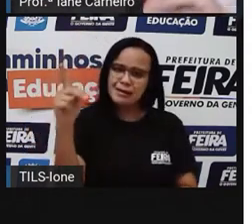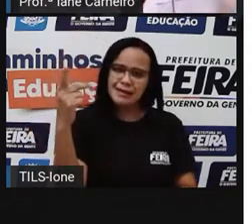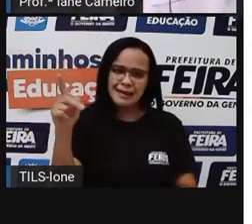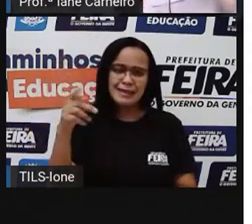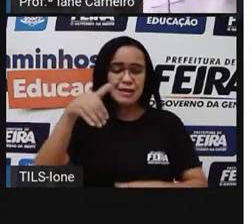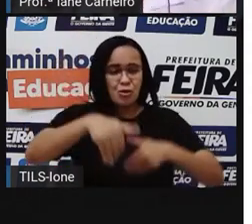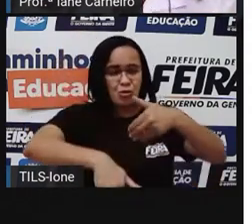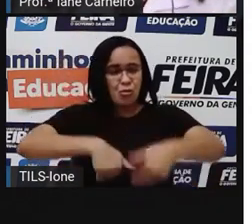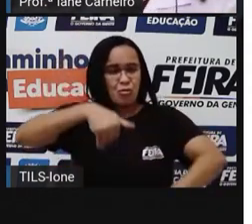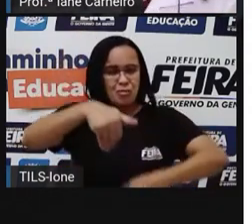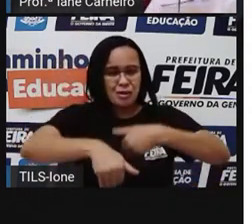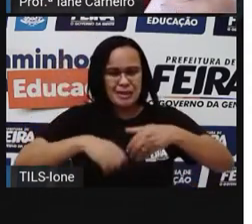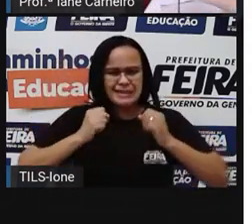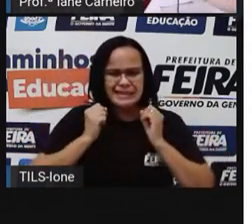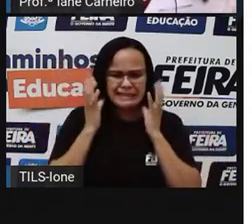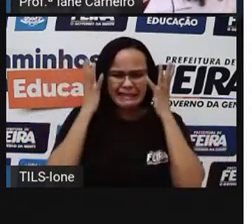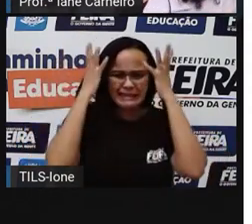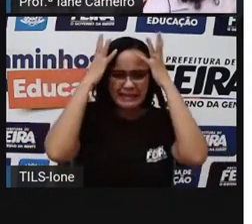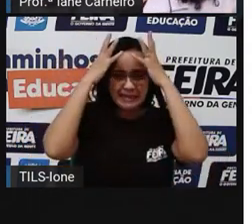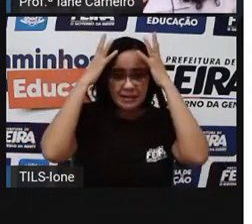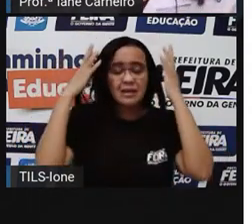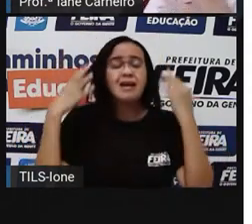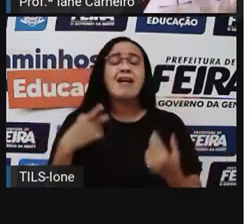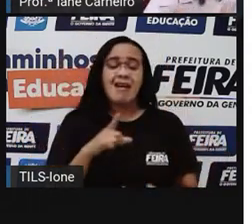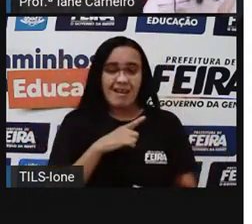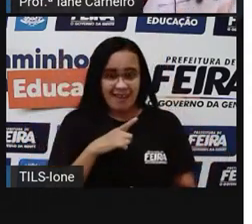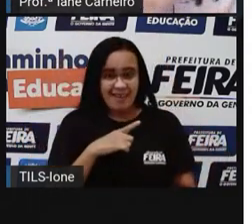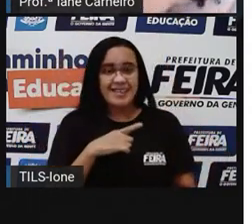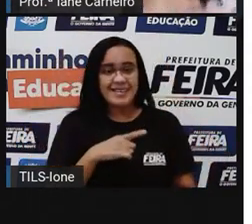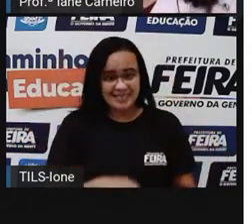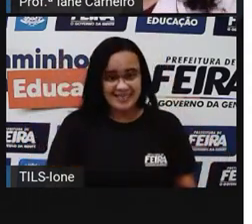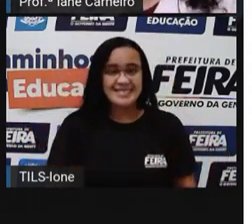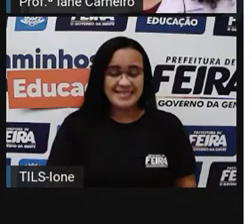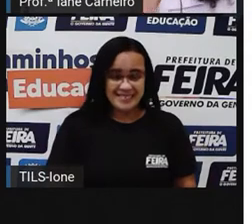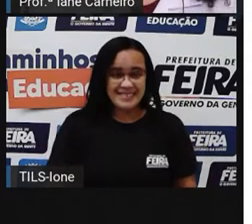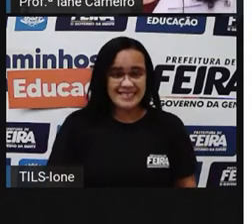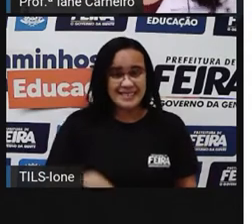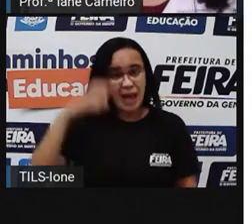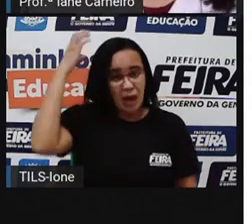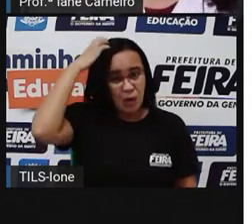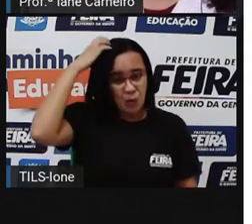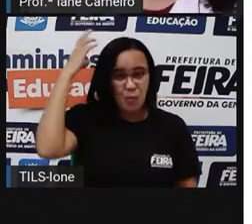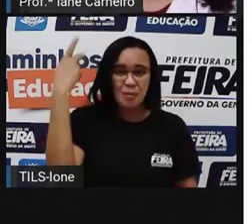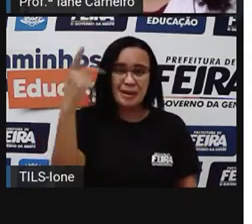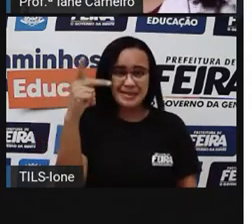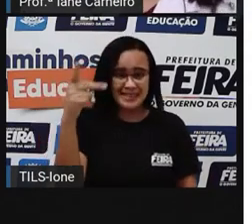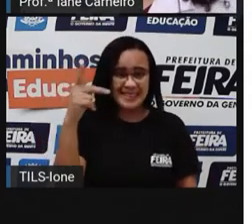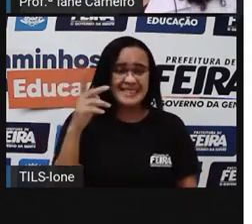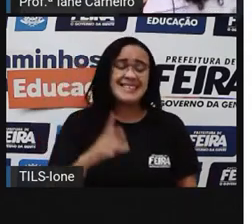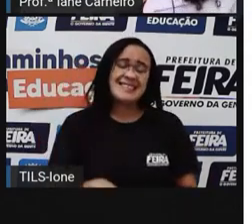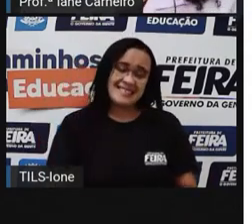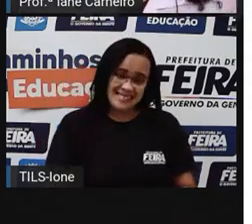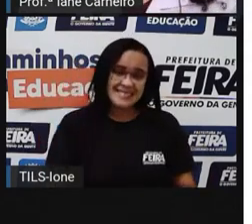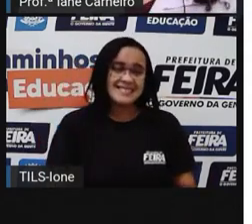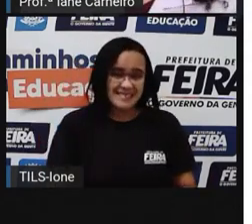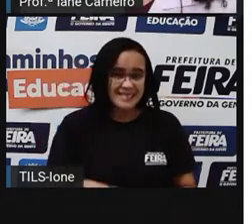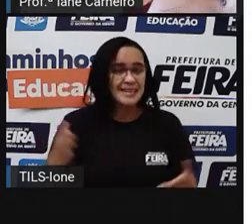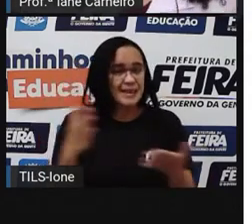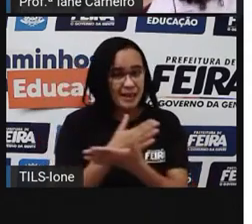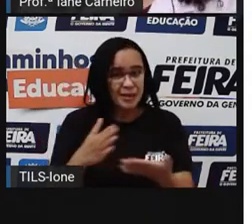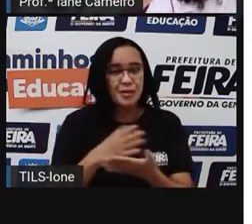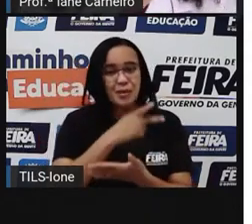acontecem, às vezes, coisas lá na floresta amazônica e eles dizem que foi o Curupira que estava protegendo a floresta e aí